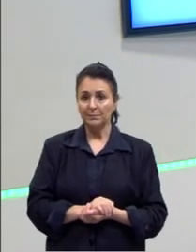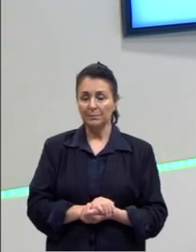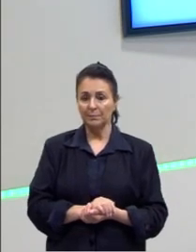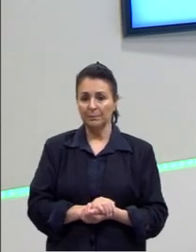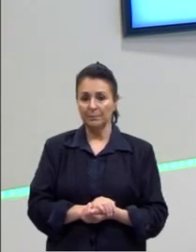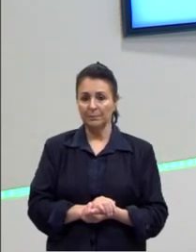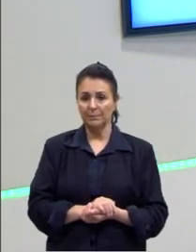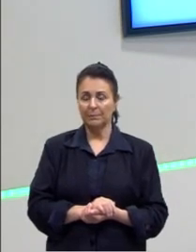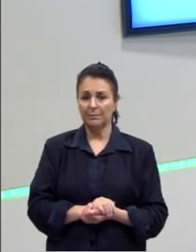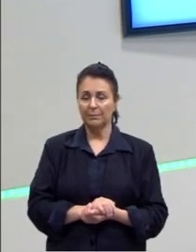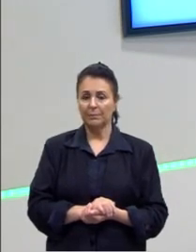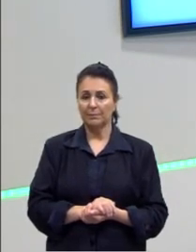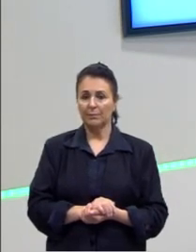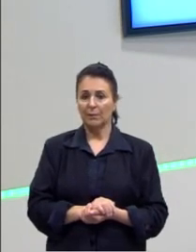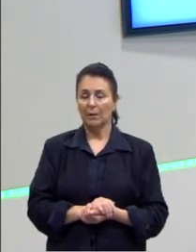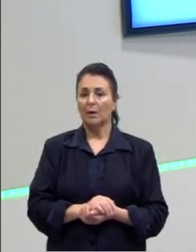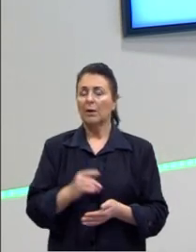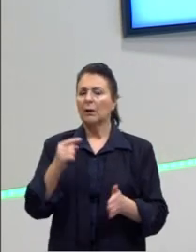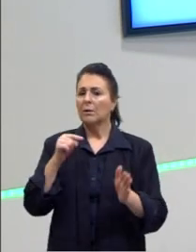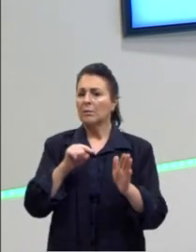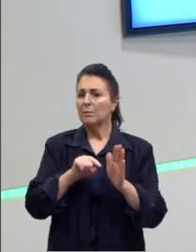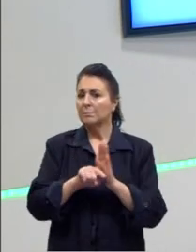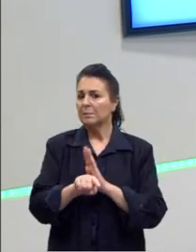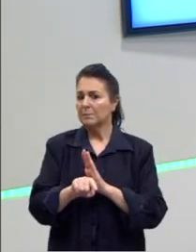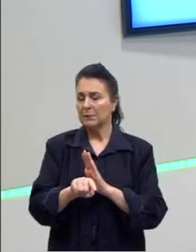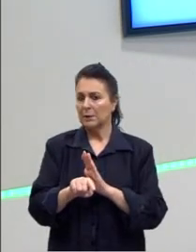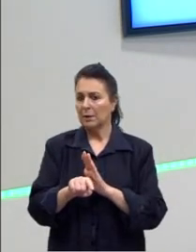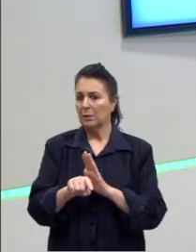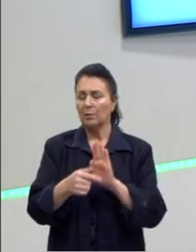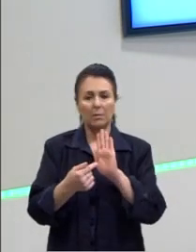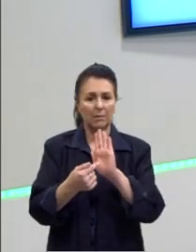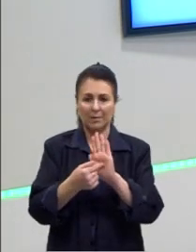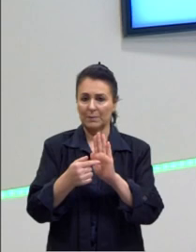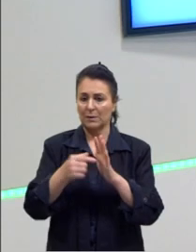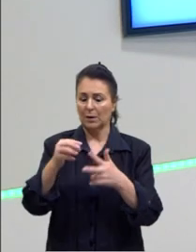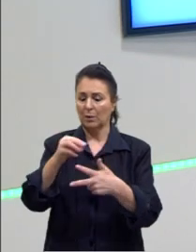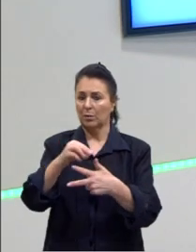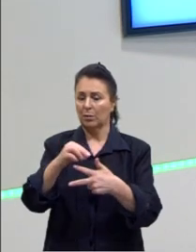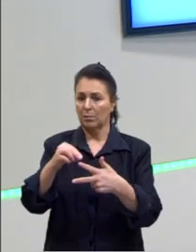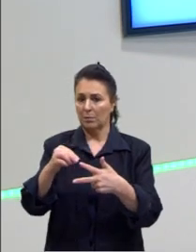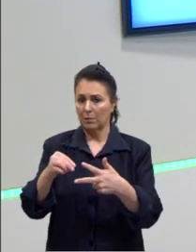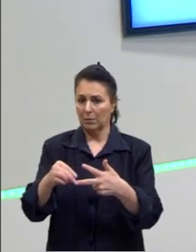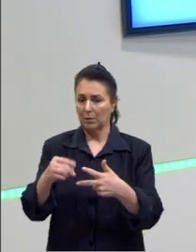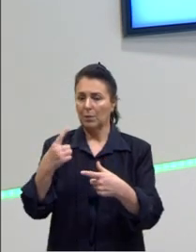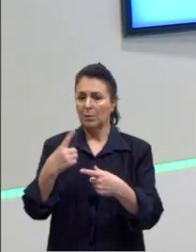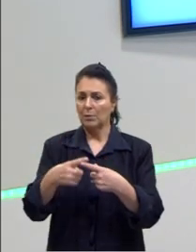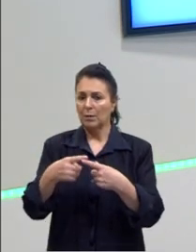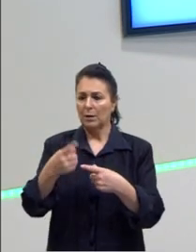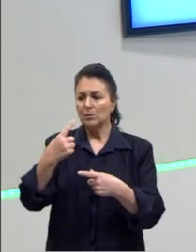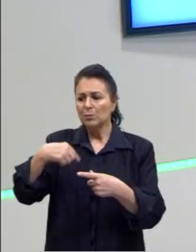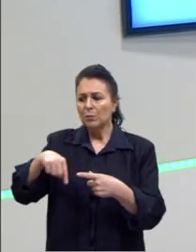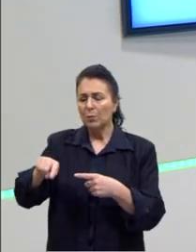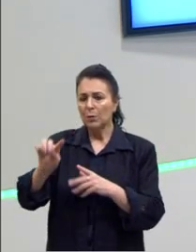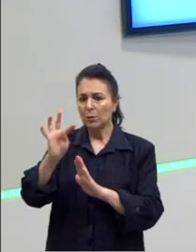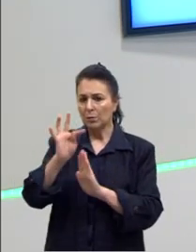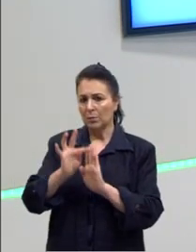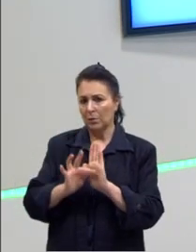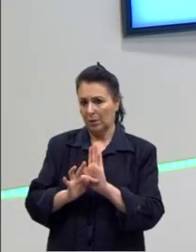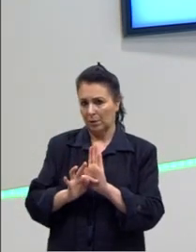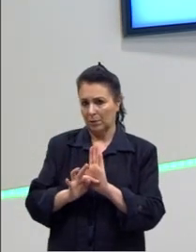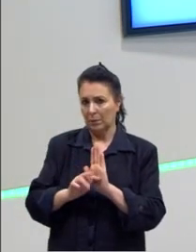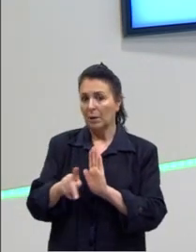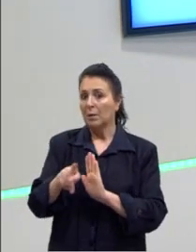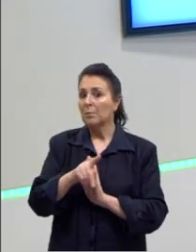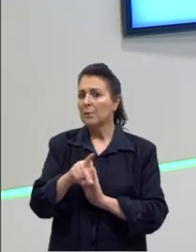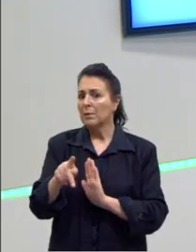Aqui, eu não trago a questão toda para vocês do Enem, tá? Porque ela era de um outro tema. Mas eu trago para vocês